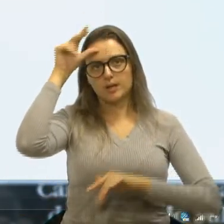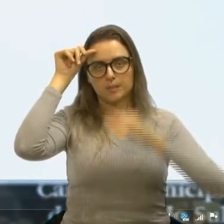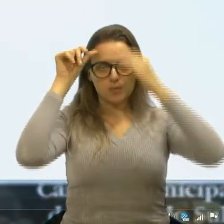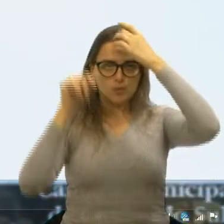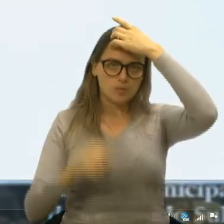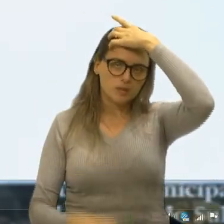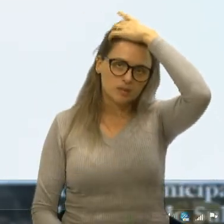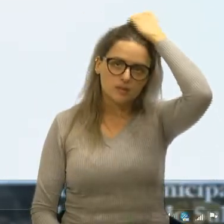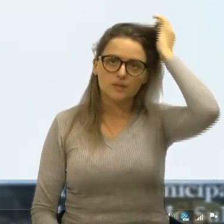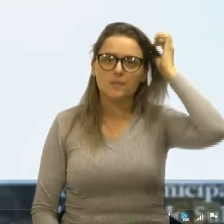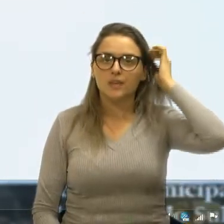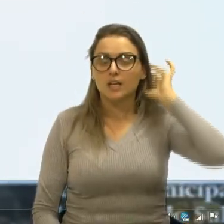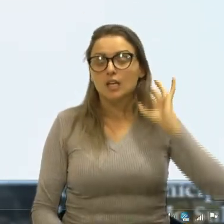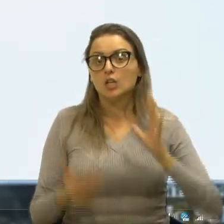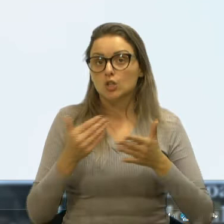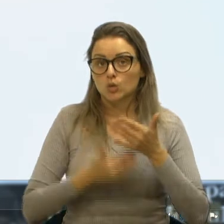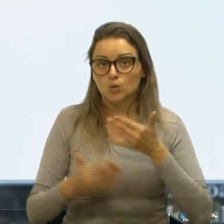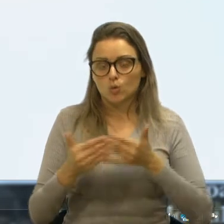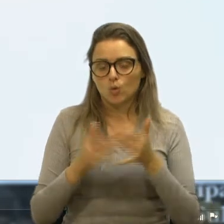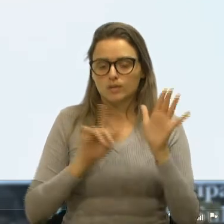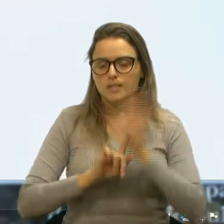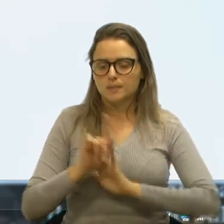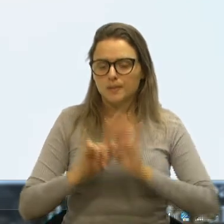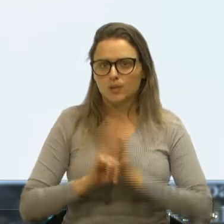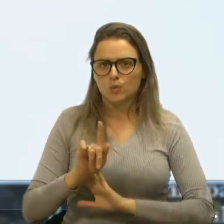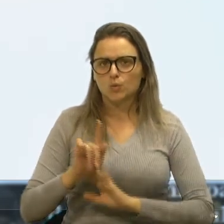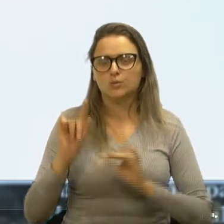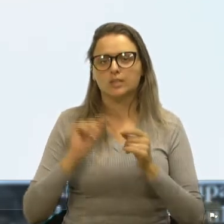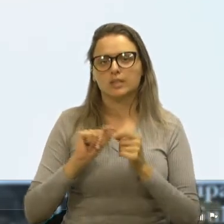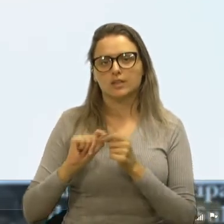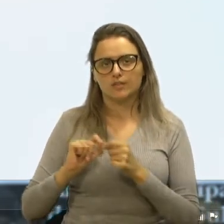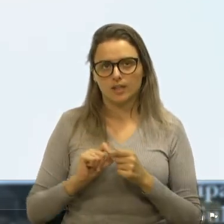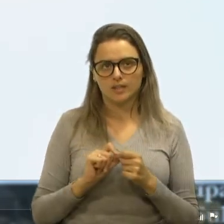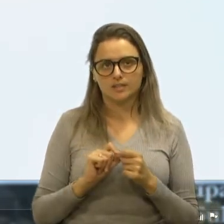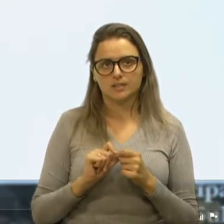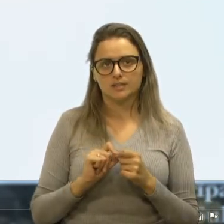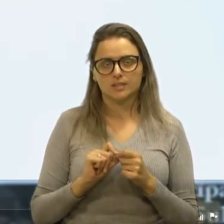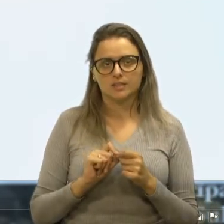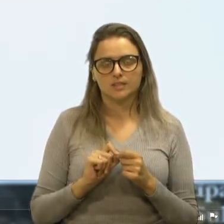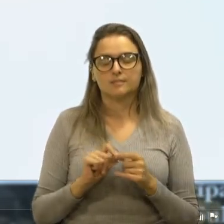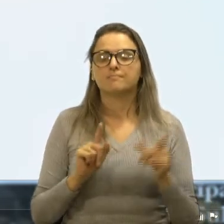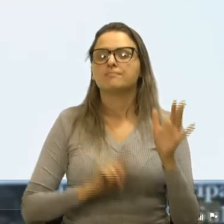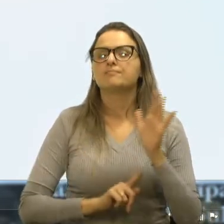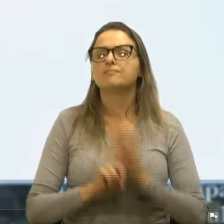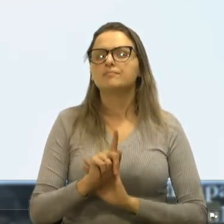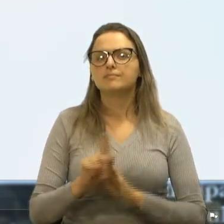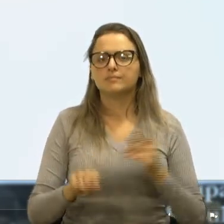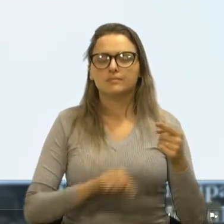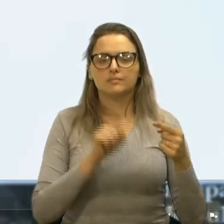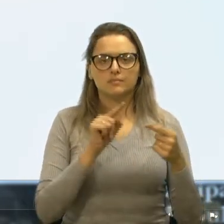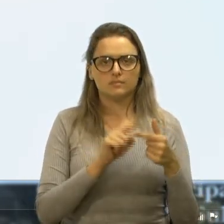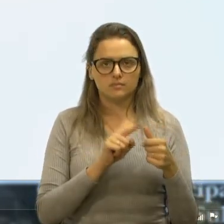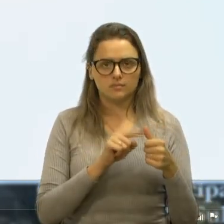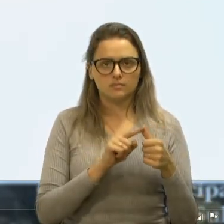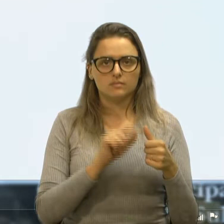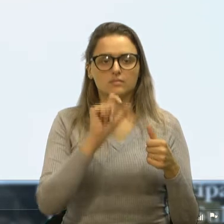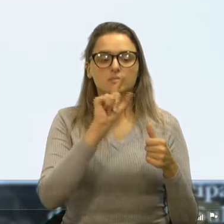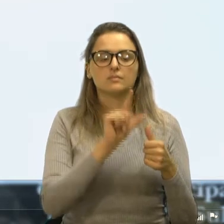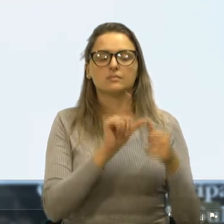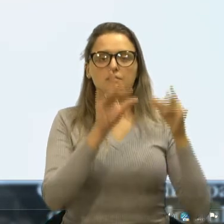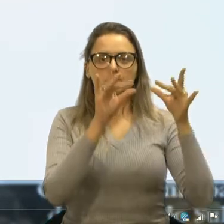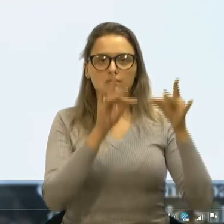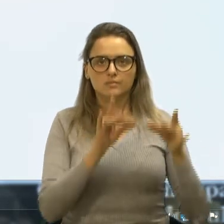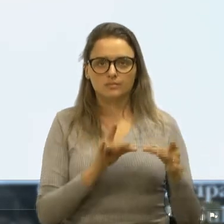diante das perguntas que foram feitas, nobres colegas, pergunta 1, quais os critérios